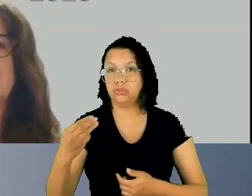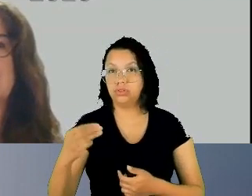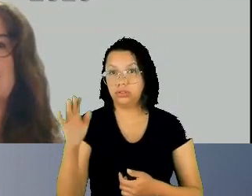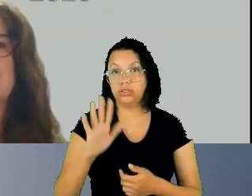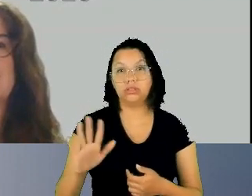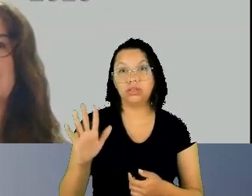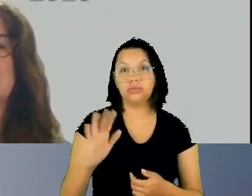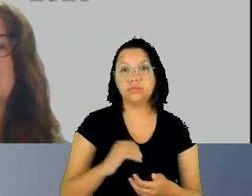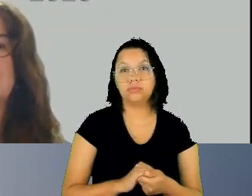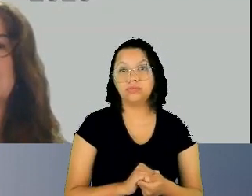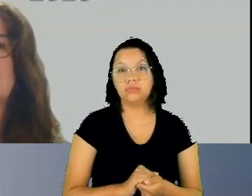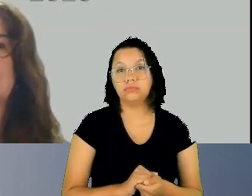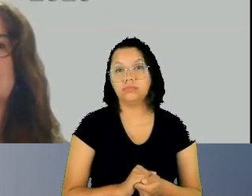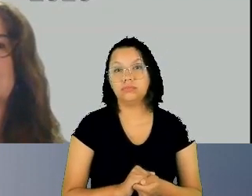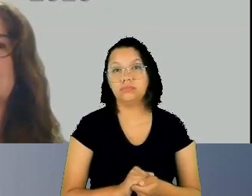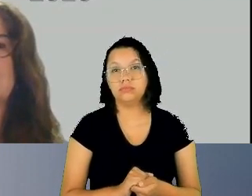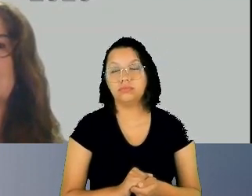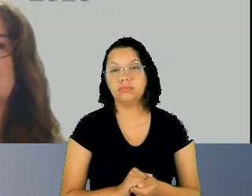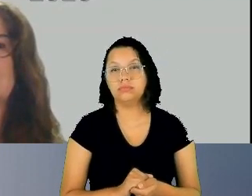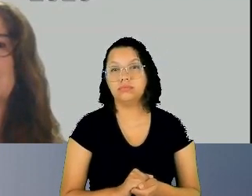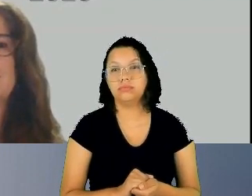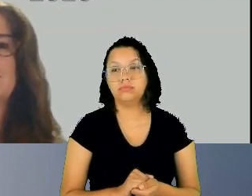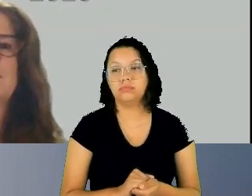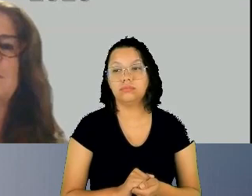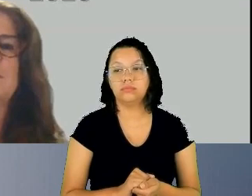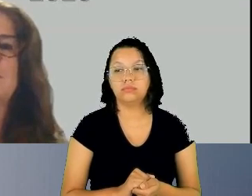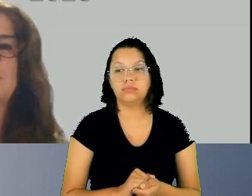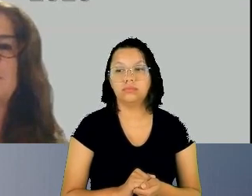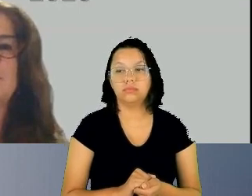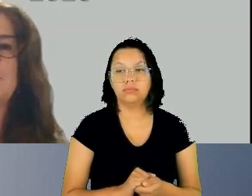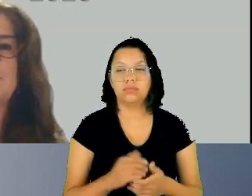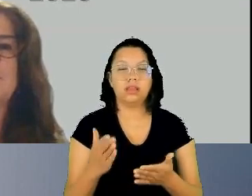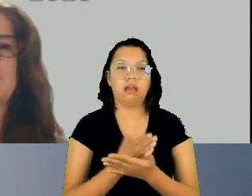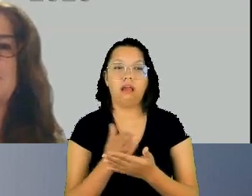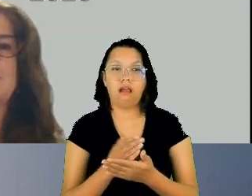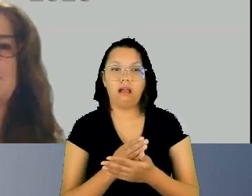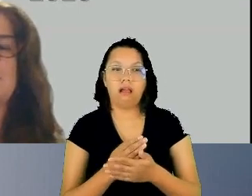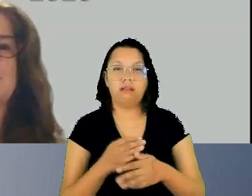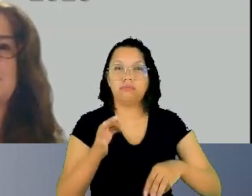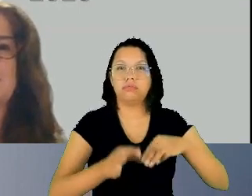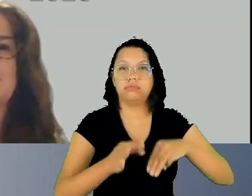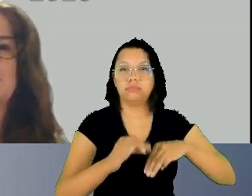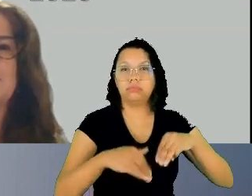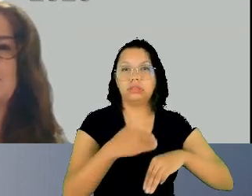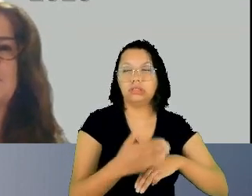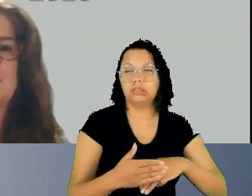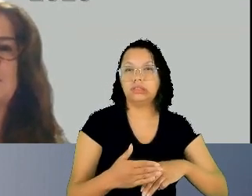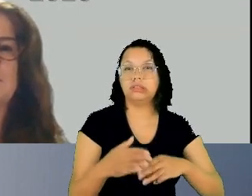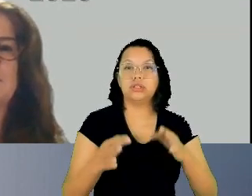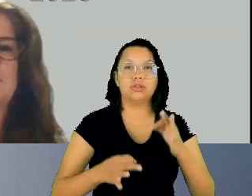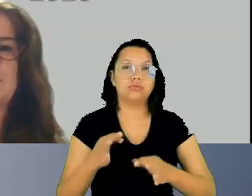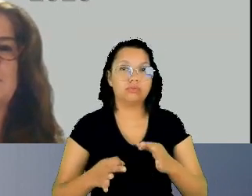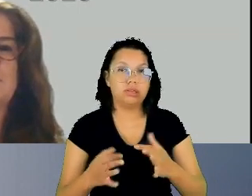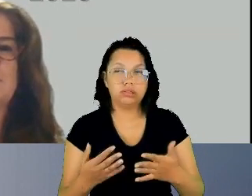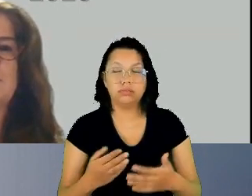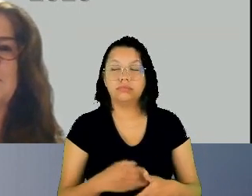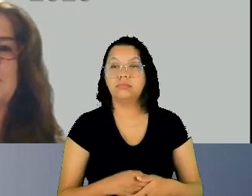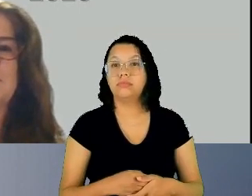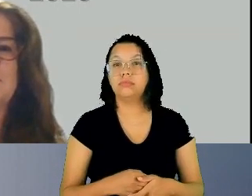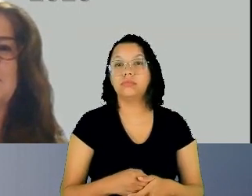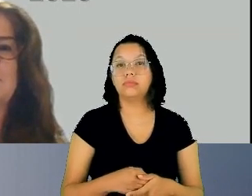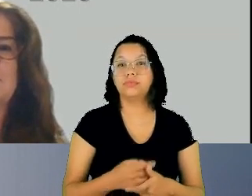alguma ministra juízes desembargadores que reflitam sobre um ponto porque